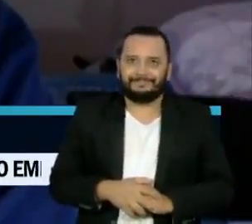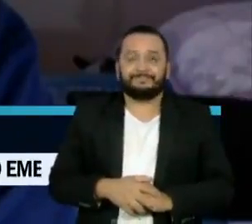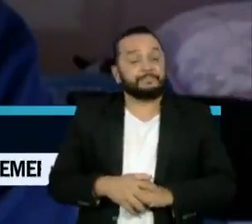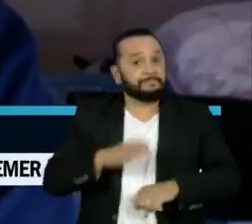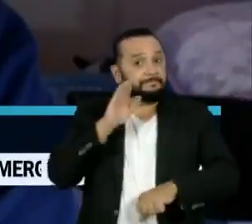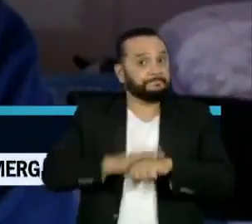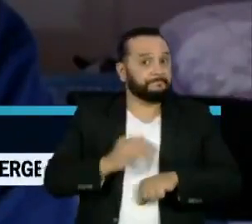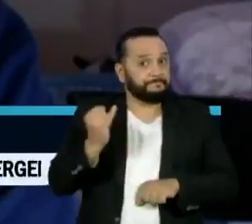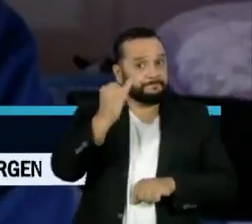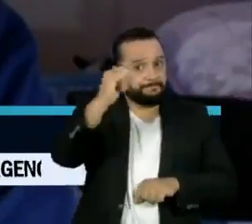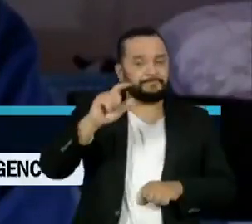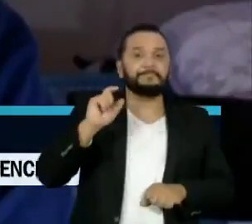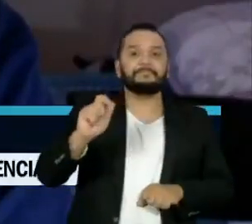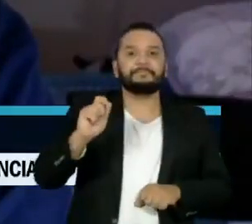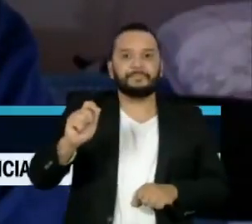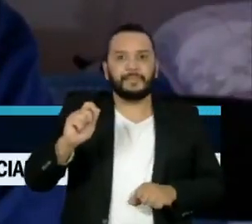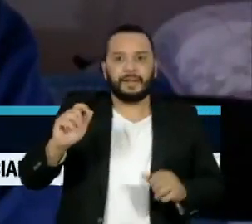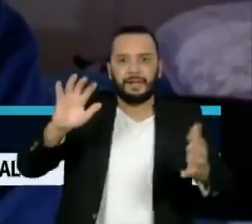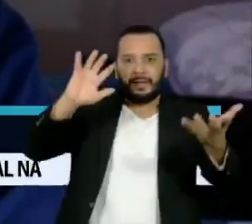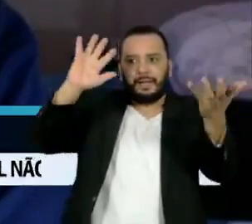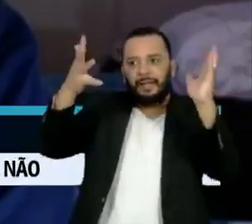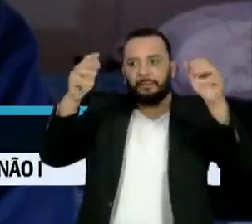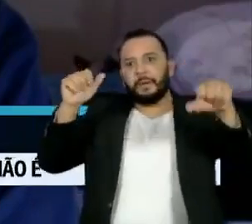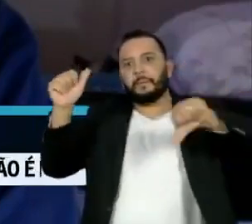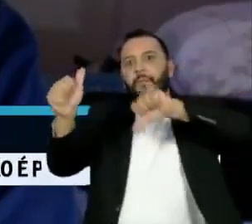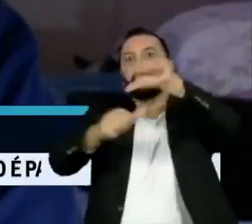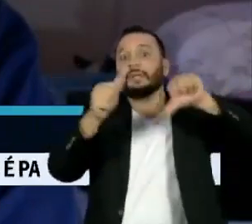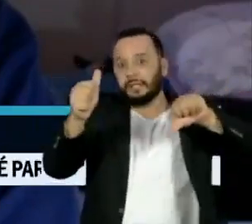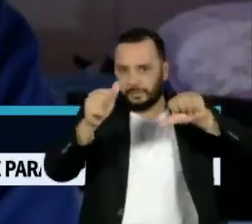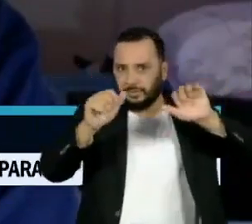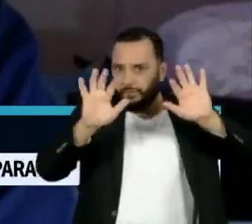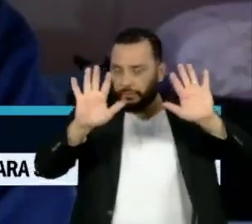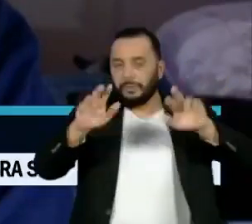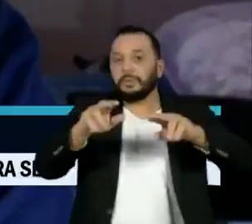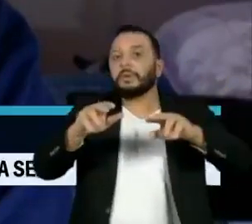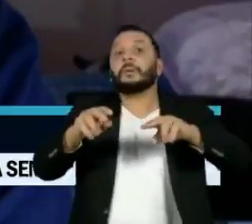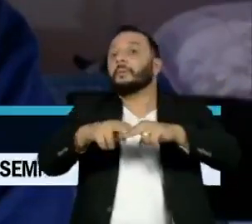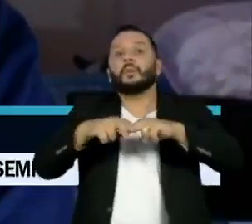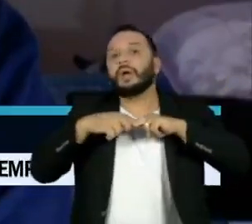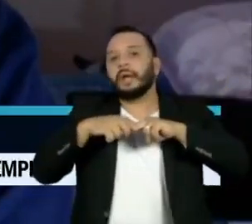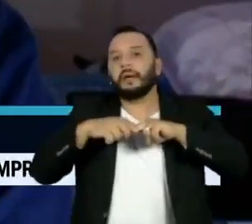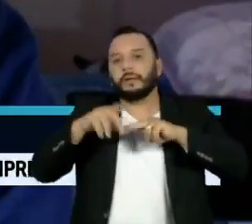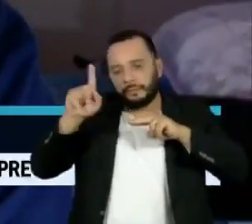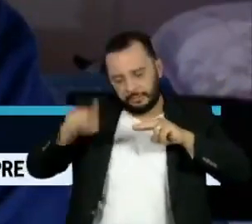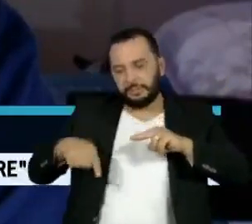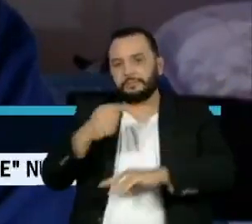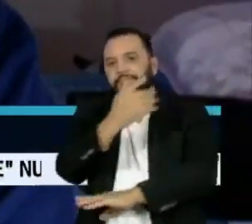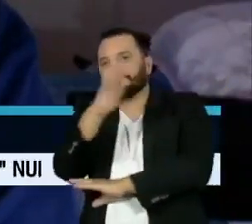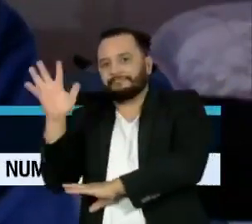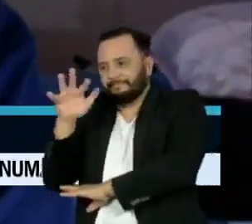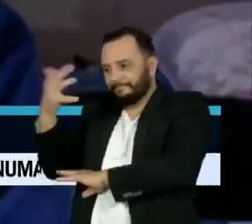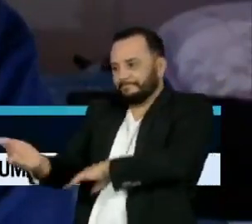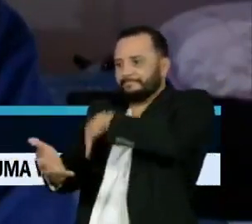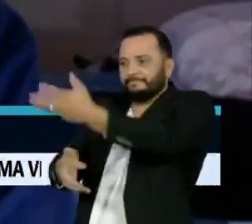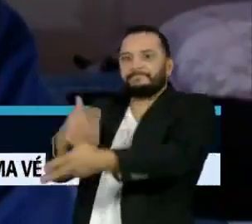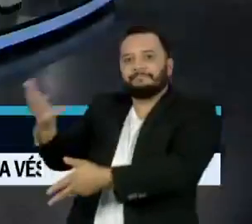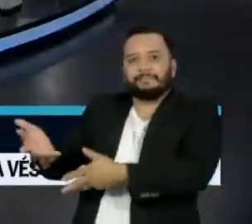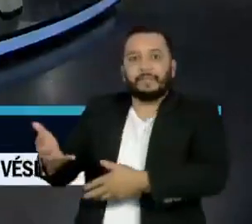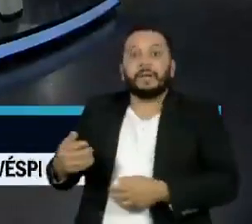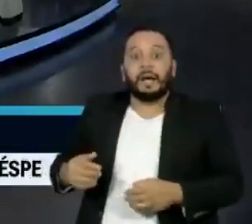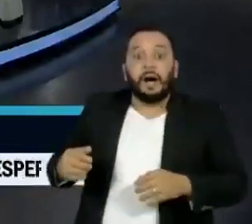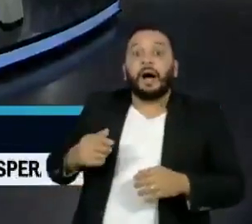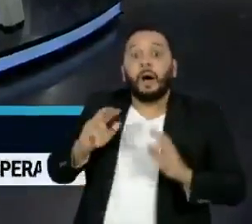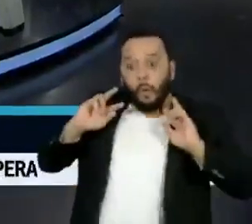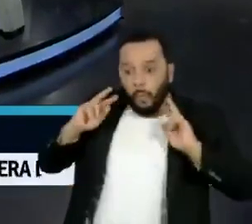as mudanças habitais é o desflorestamento e a penetração do homem em áreas ainda desconhecidas.